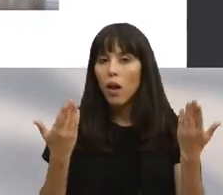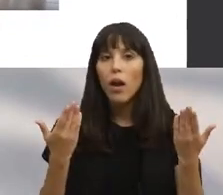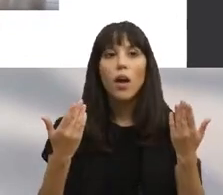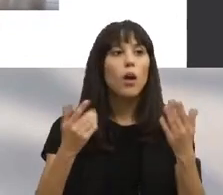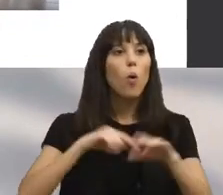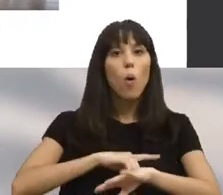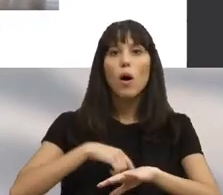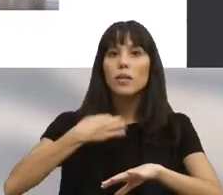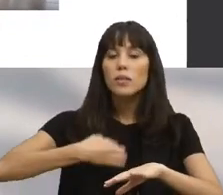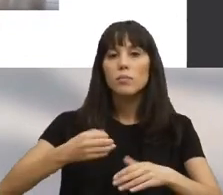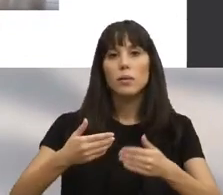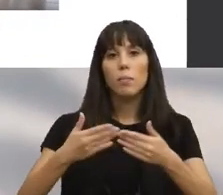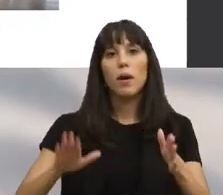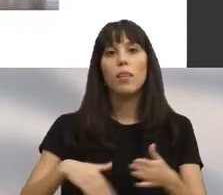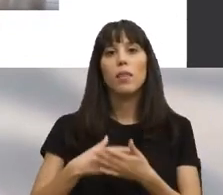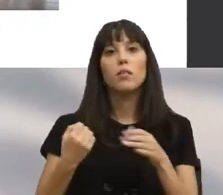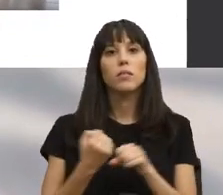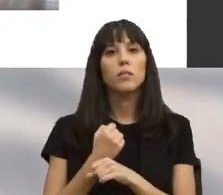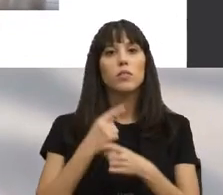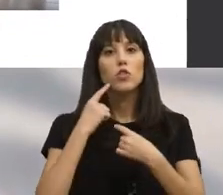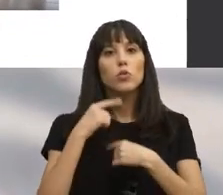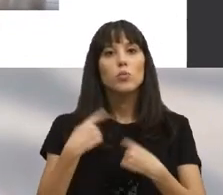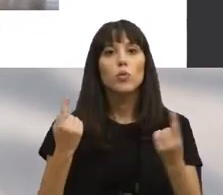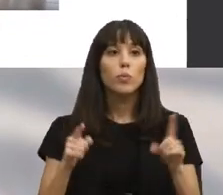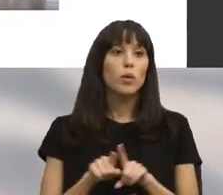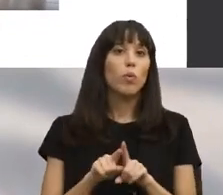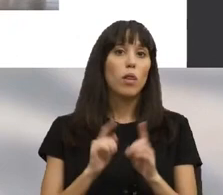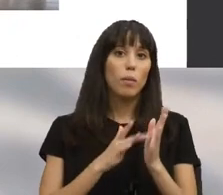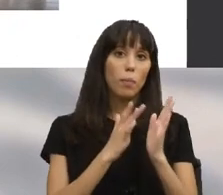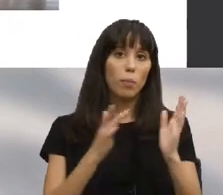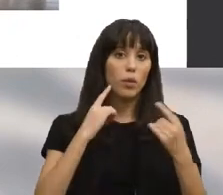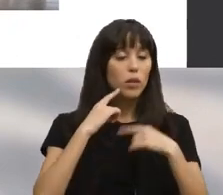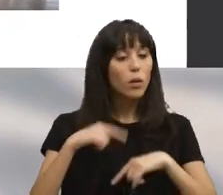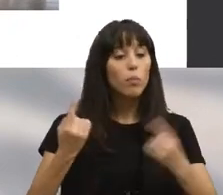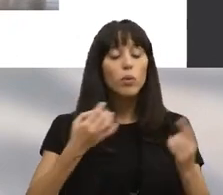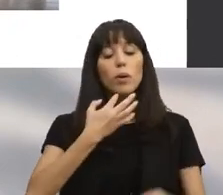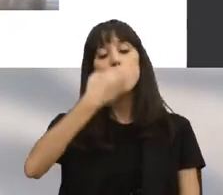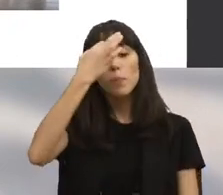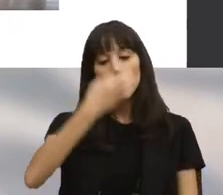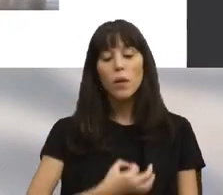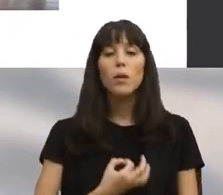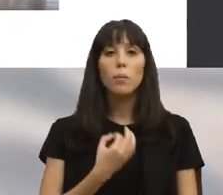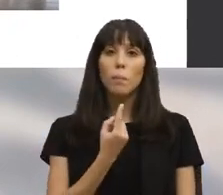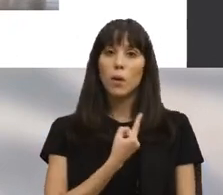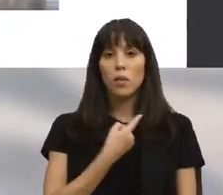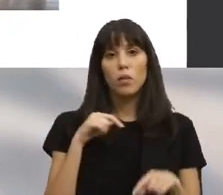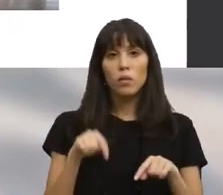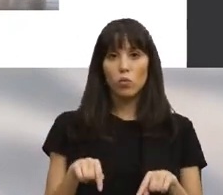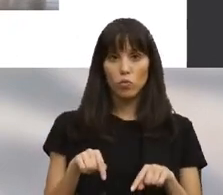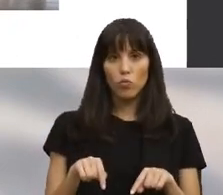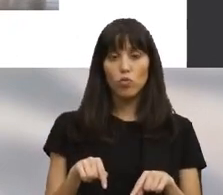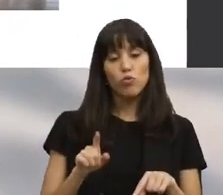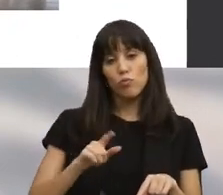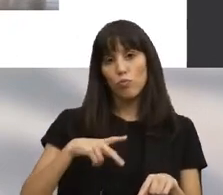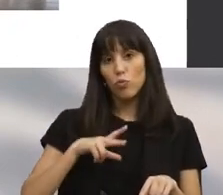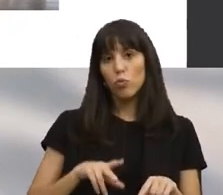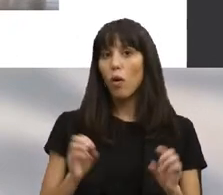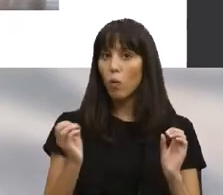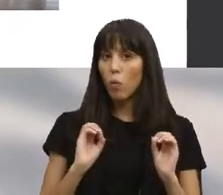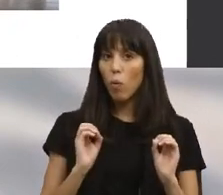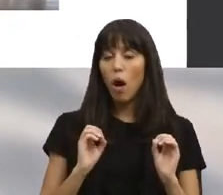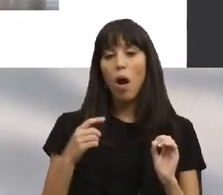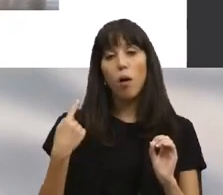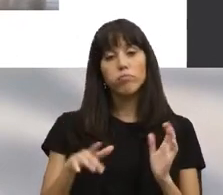a todas as horas, prestando o serviço público que uma grande biblioteca pública hoje deve desempenhar. Não tanto apenas um